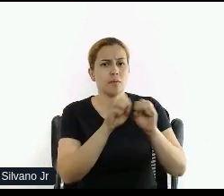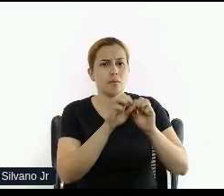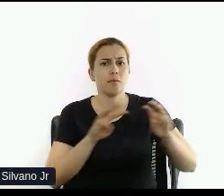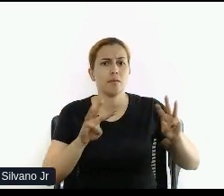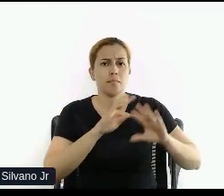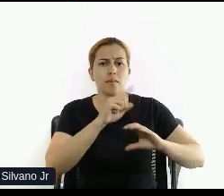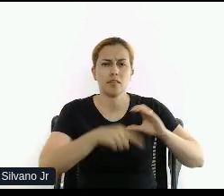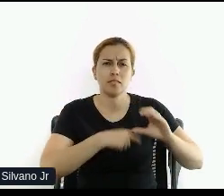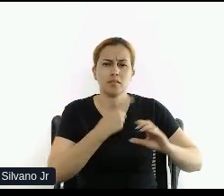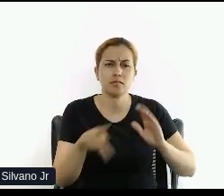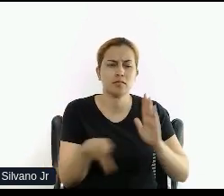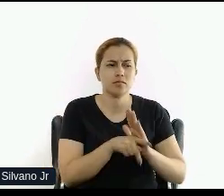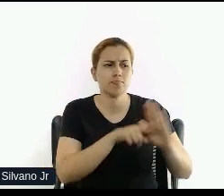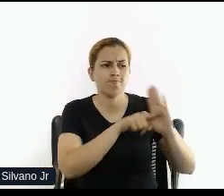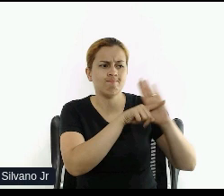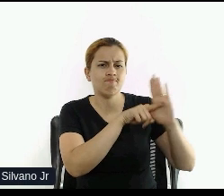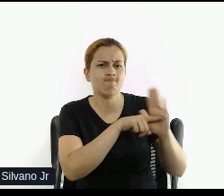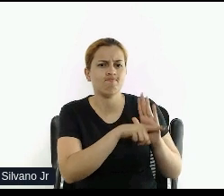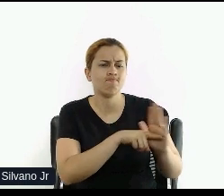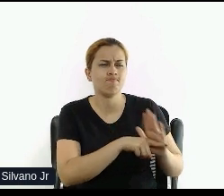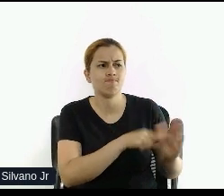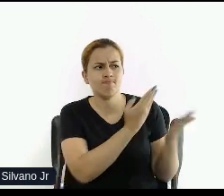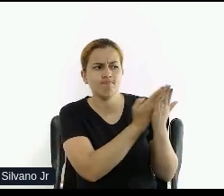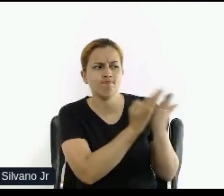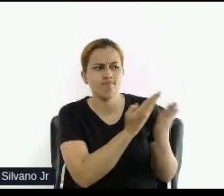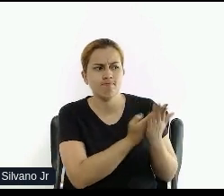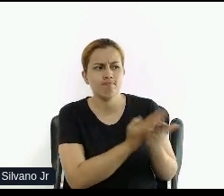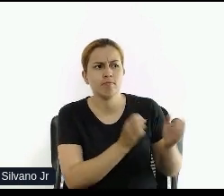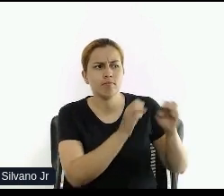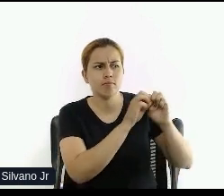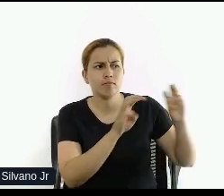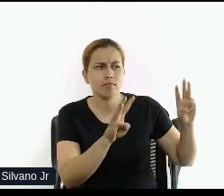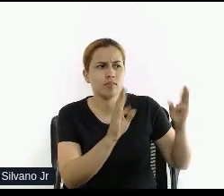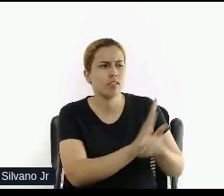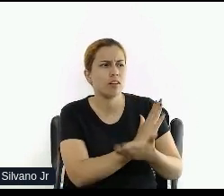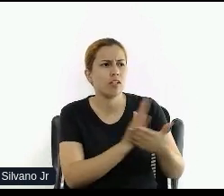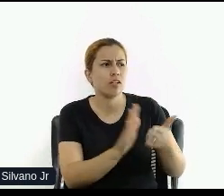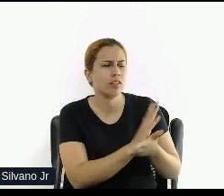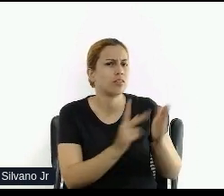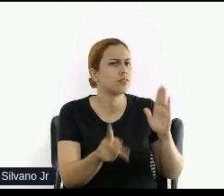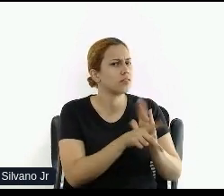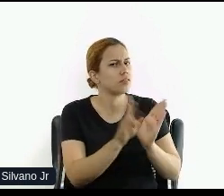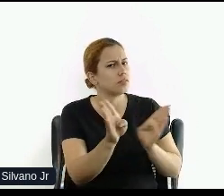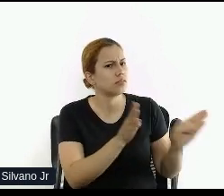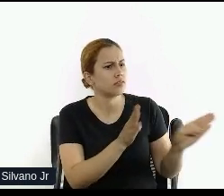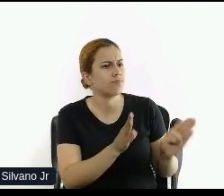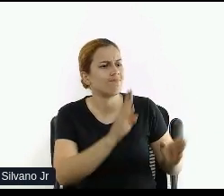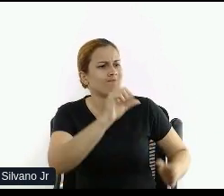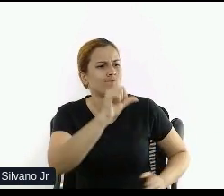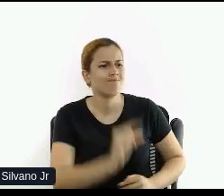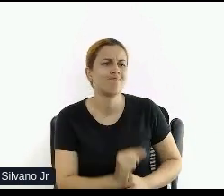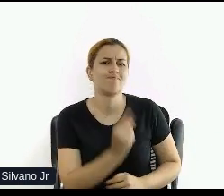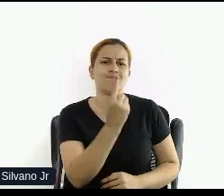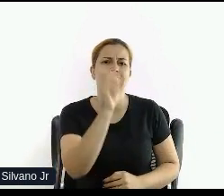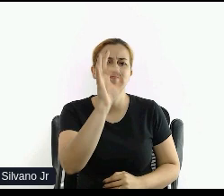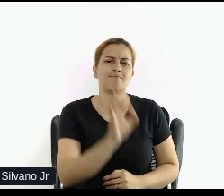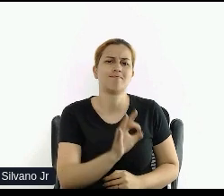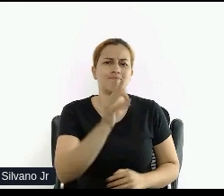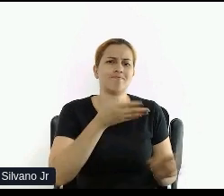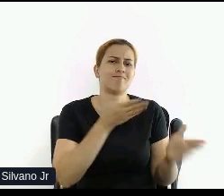Corp, fez uma pesquisa, estudou alguns sites, criaram alguns critérios de acessibilidade e menos de 1% foi aprovado ali,